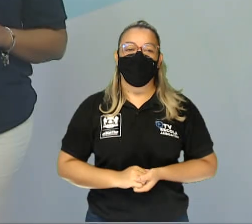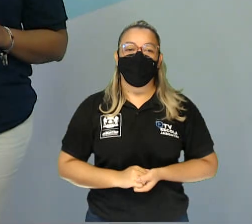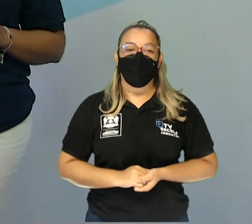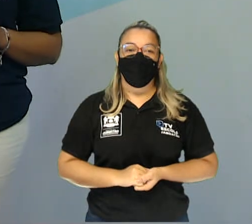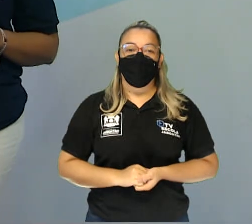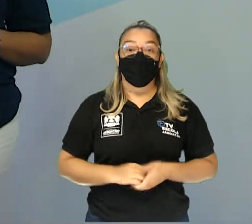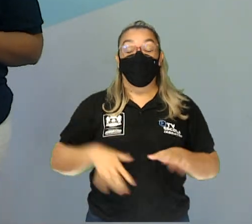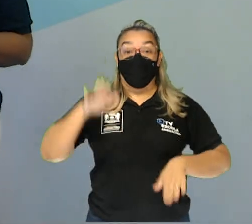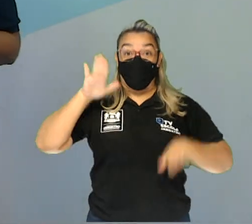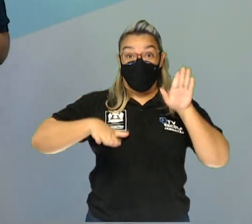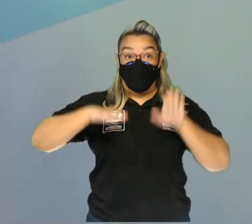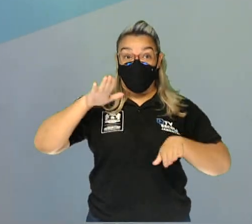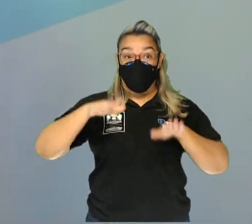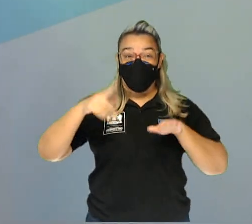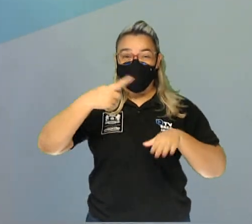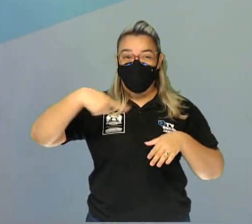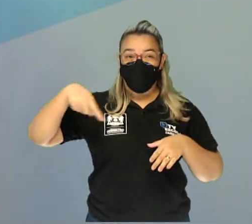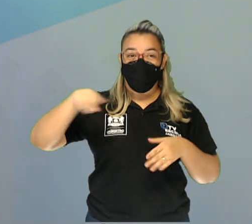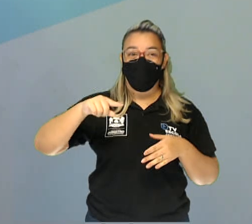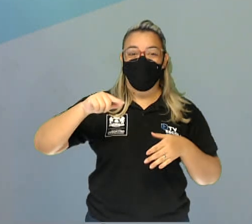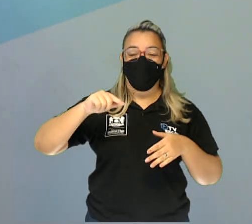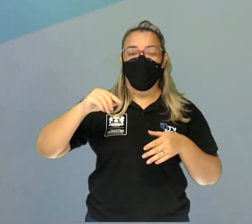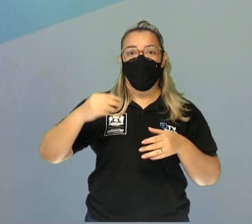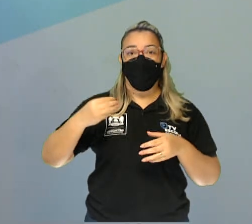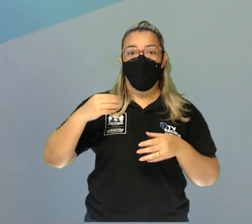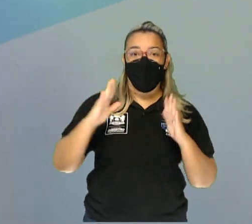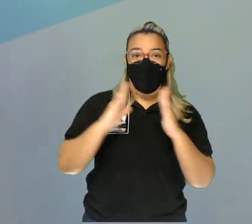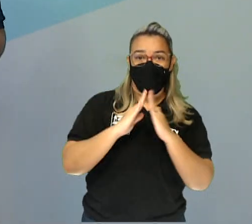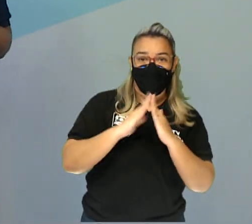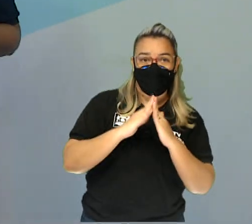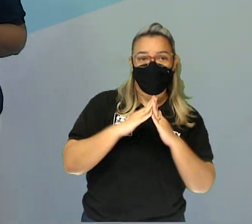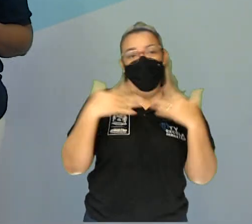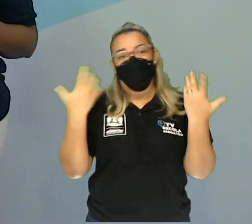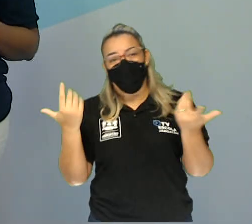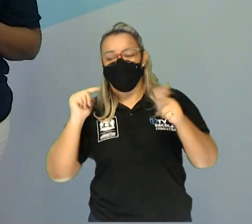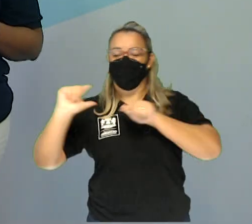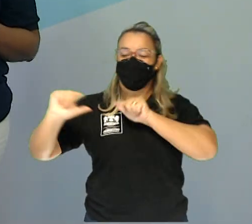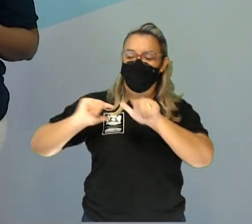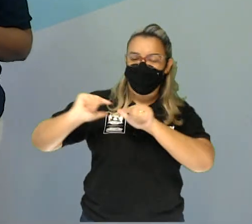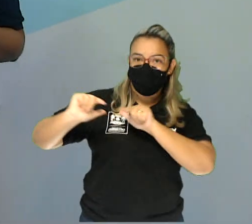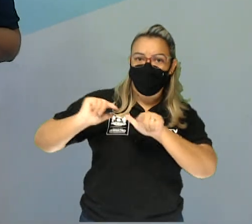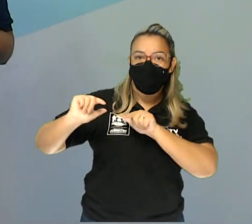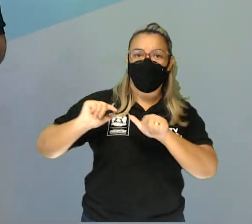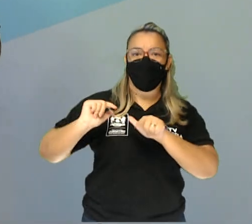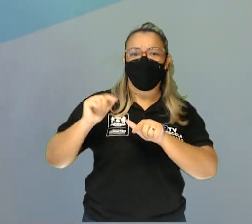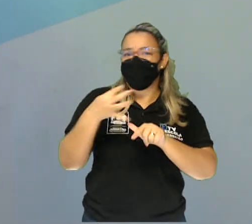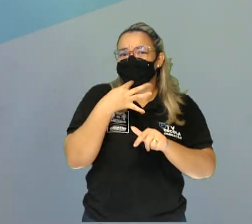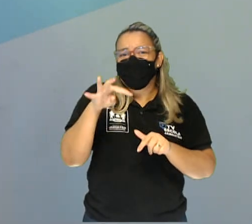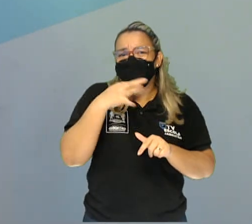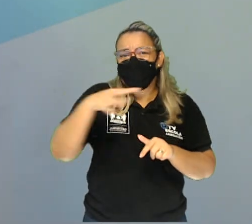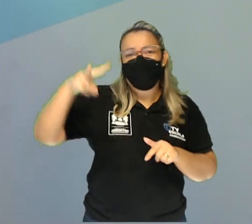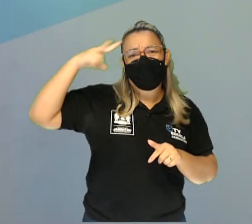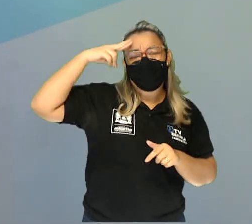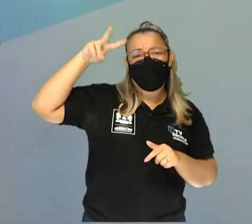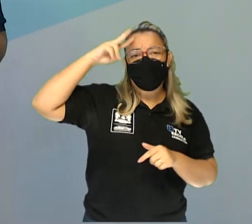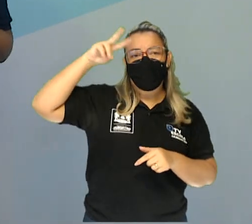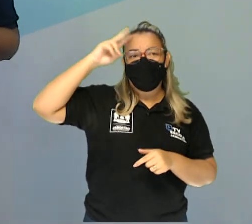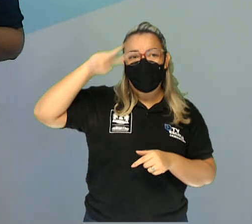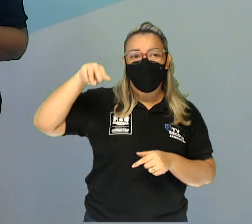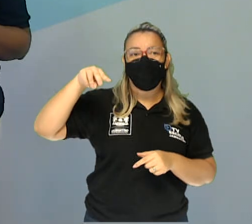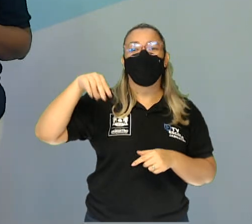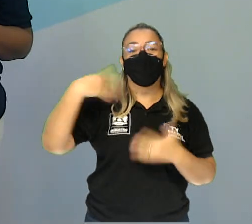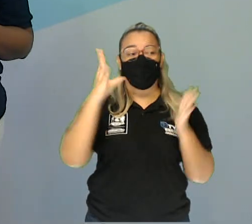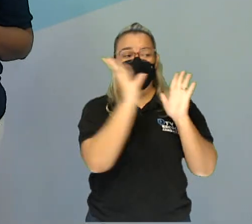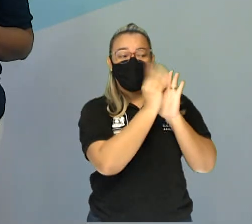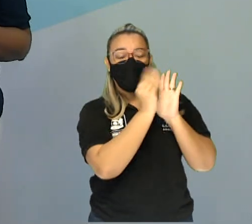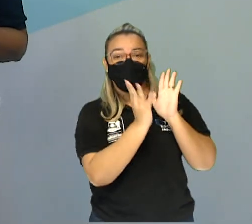Às vezes, nós moramos ou trabalhamos em um determinado bairro e não conhecemos a sua história. Os registros